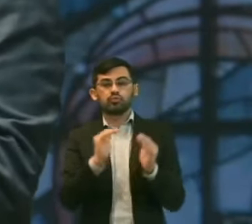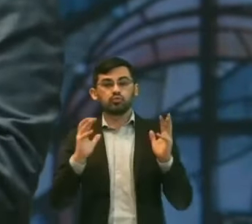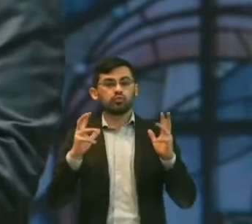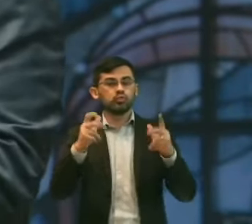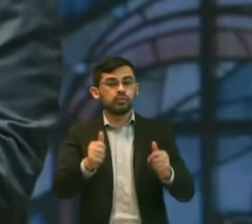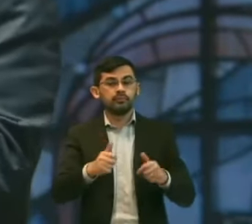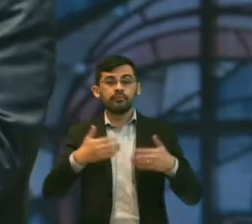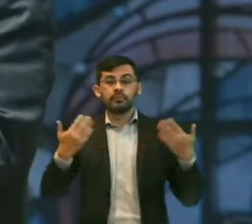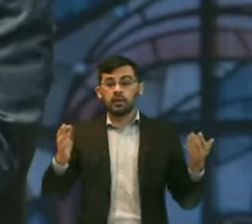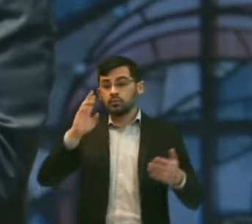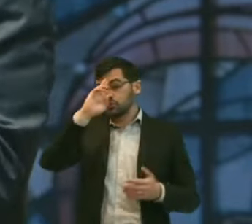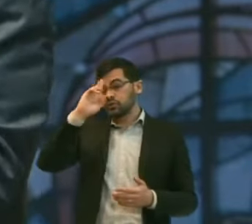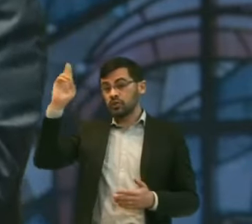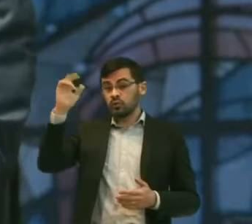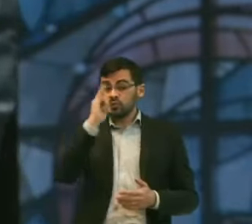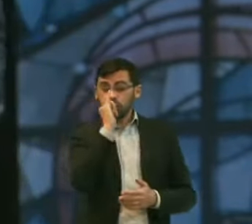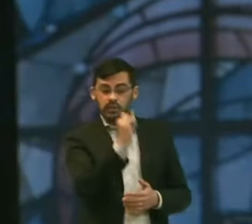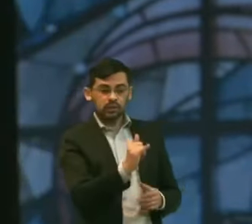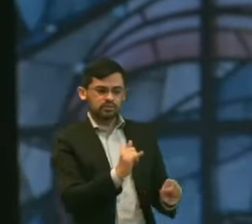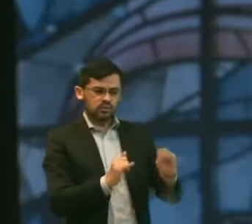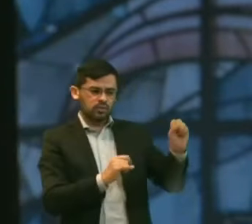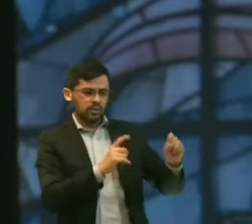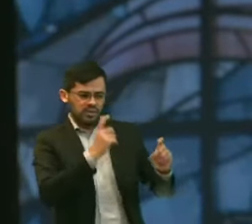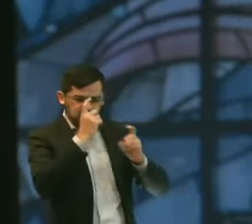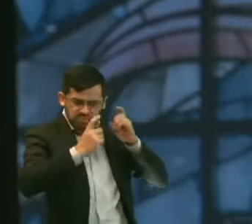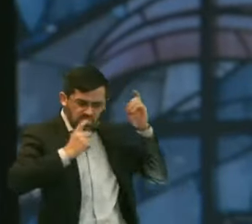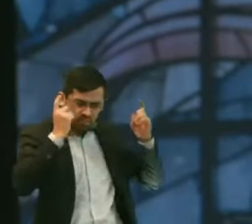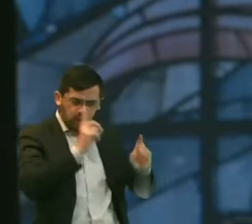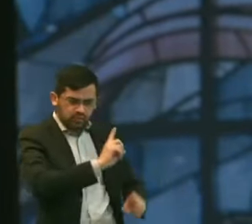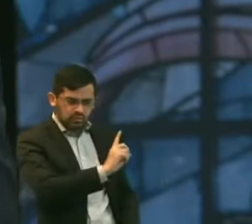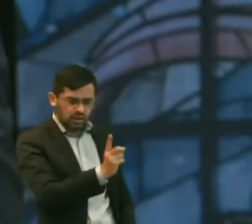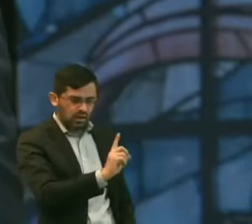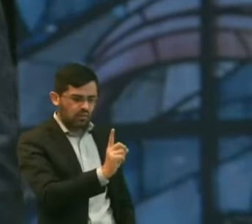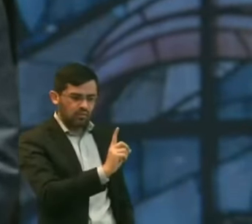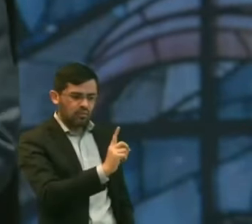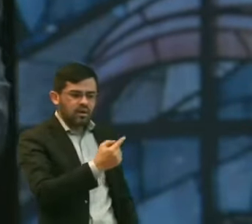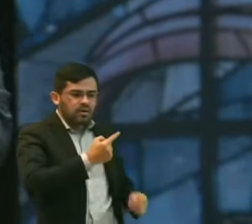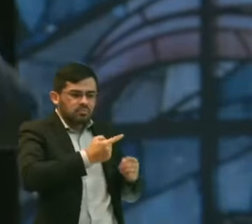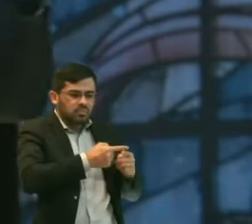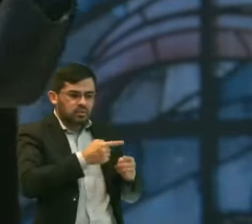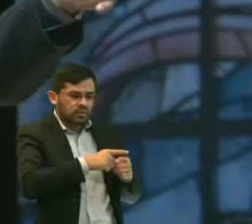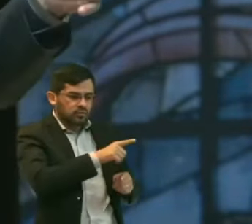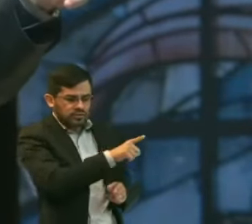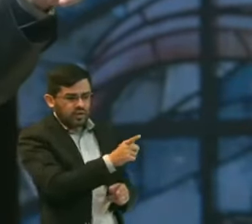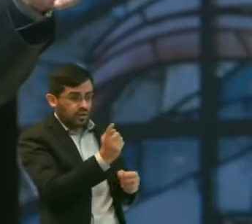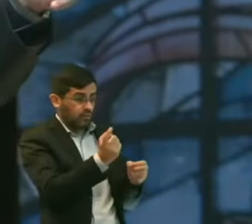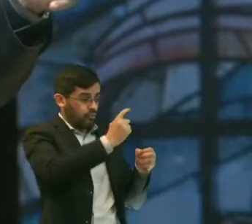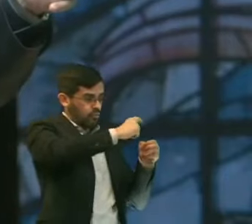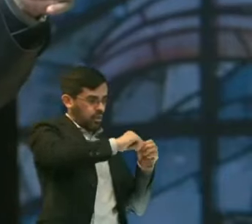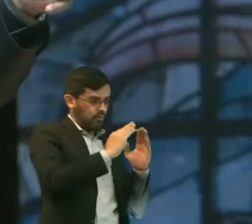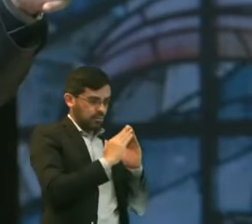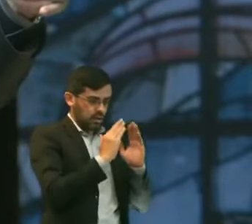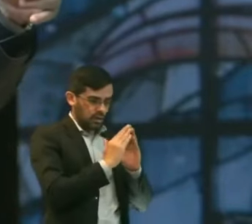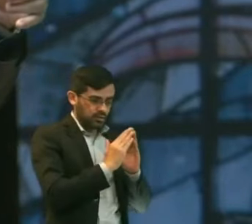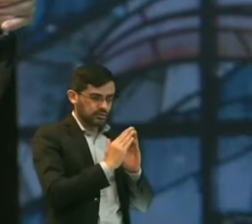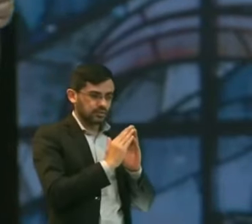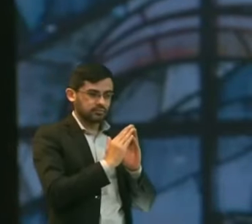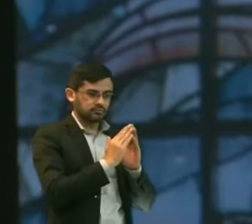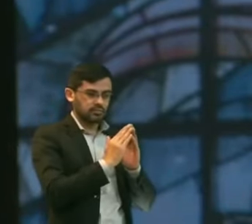O senhor Vai dizer Para Saúl Saúl Não fica preocupado Não Porque Para você Voltar Para casa